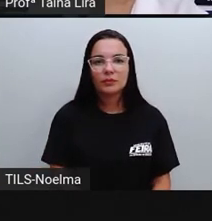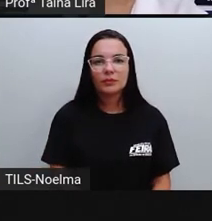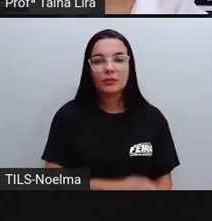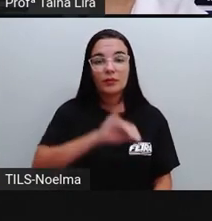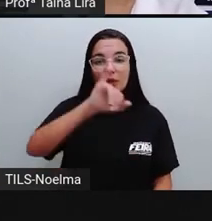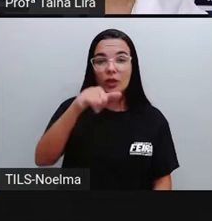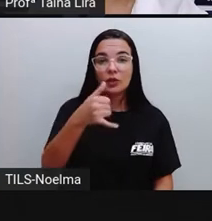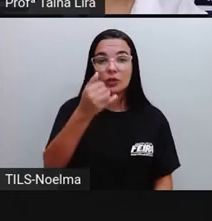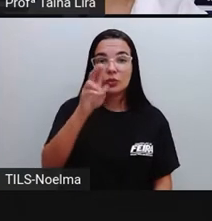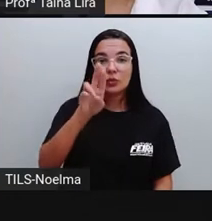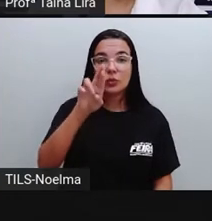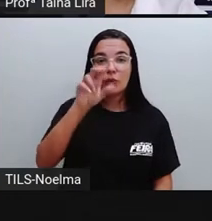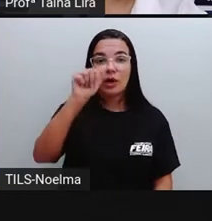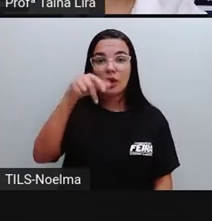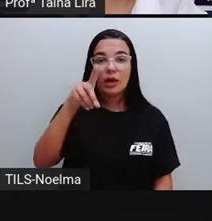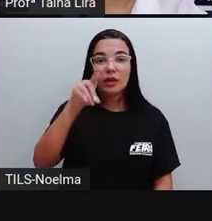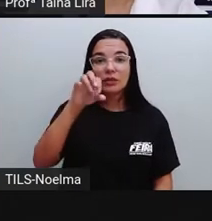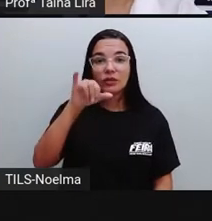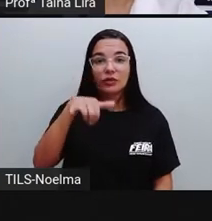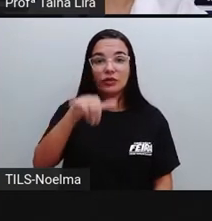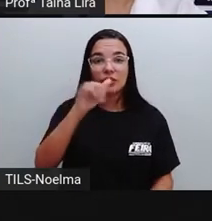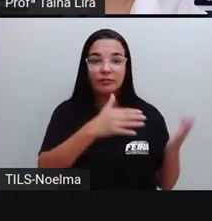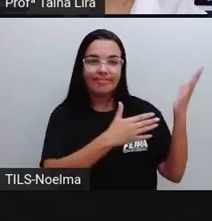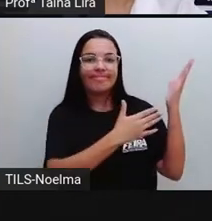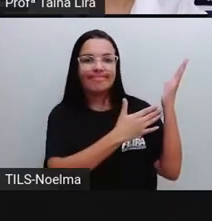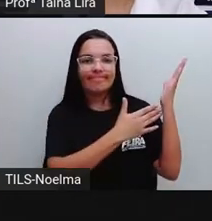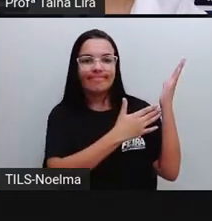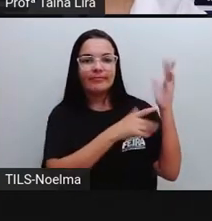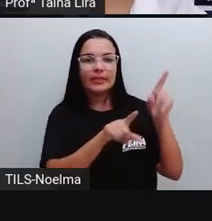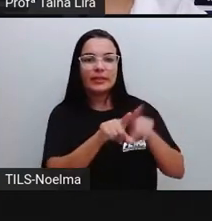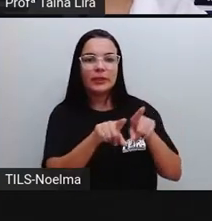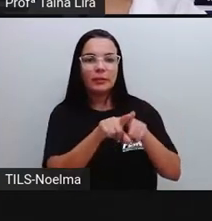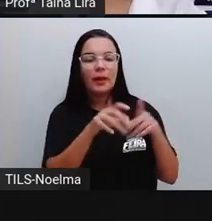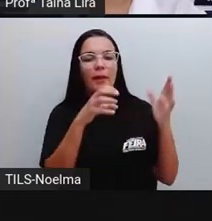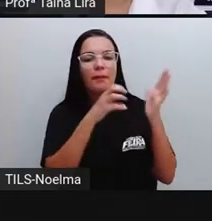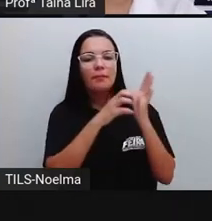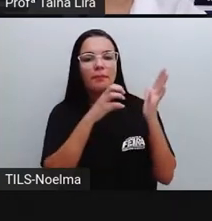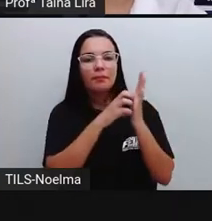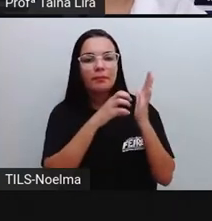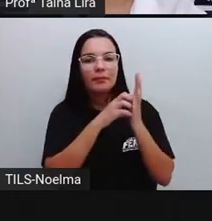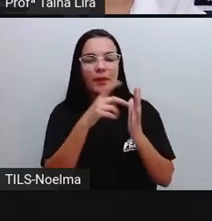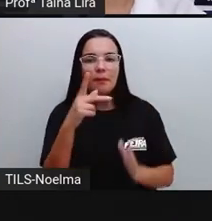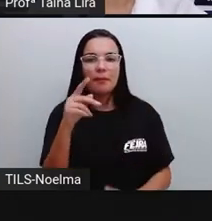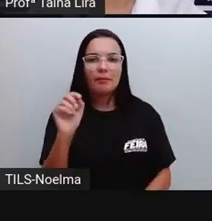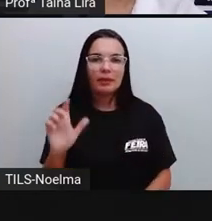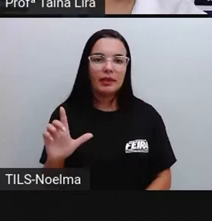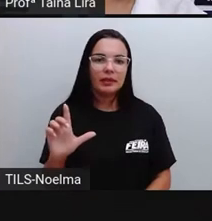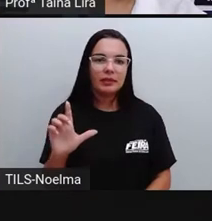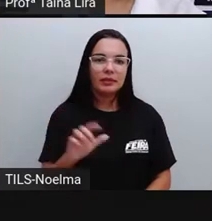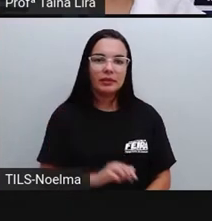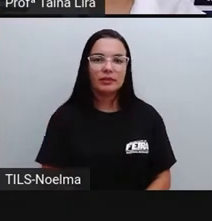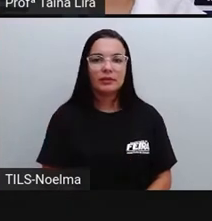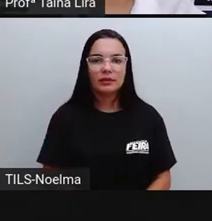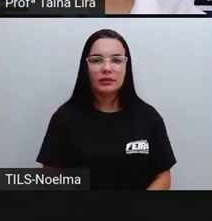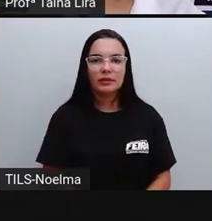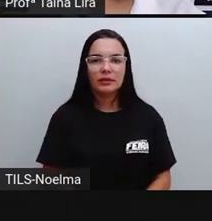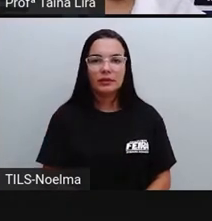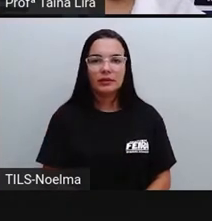Jurandir Carvalho, é Jurandir da Cruz Carvalho, do Partido PL.